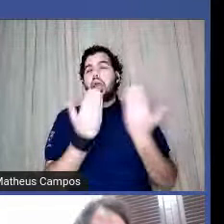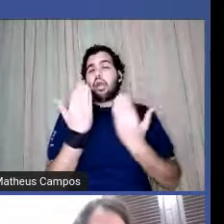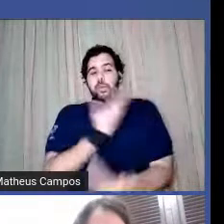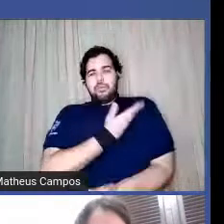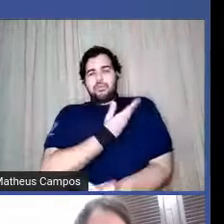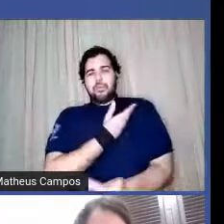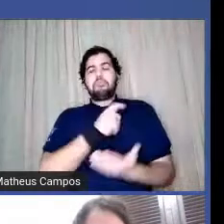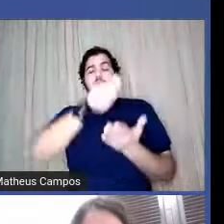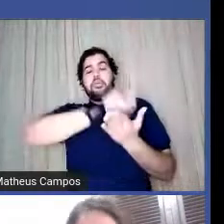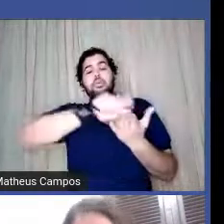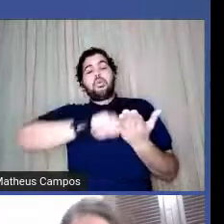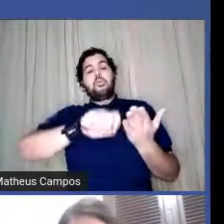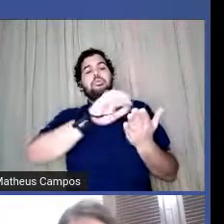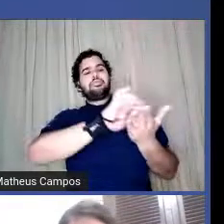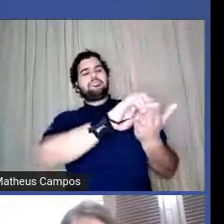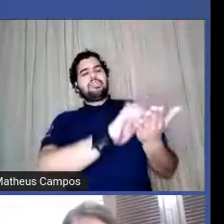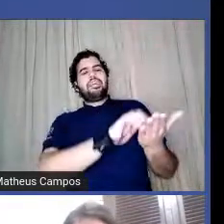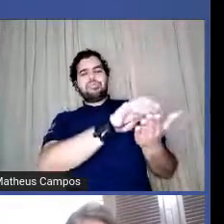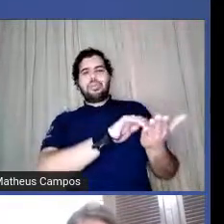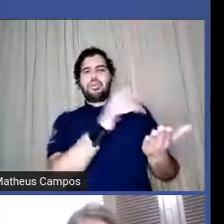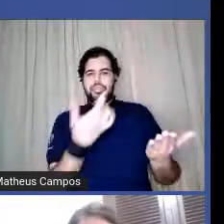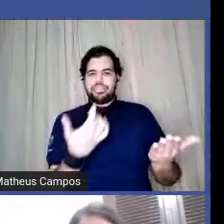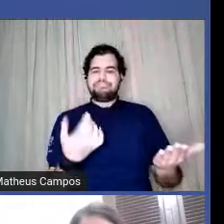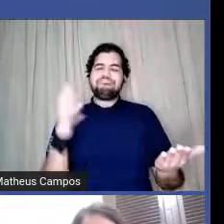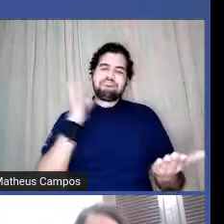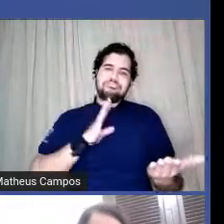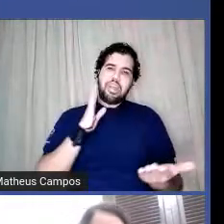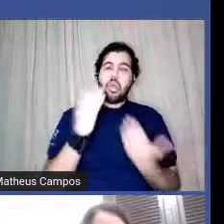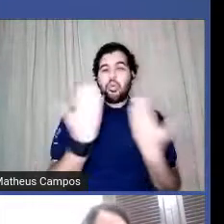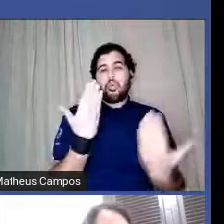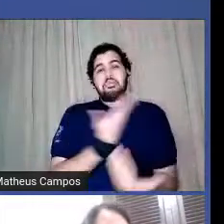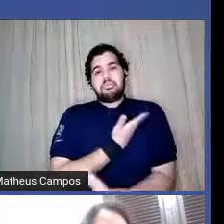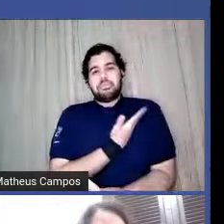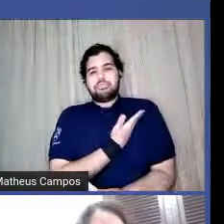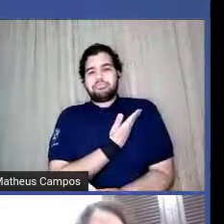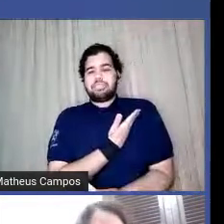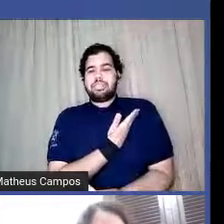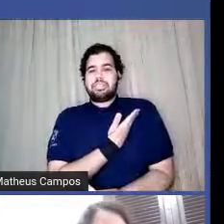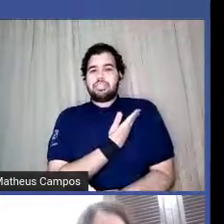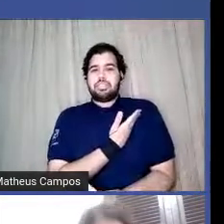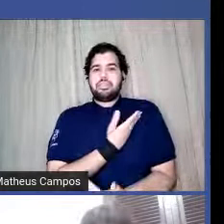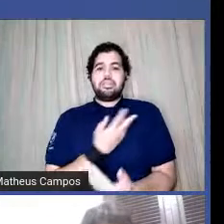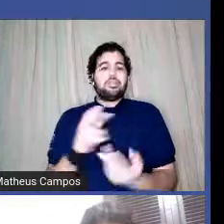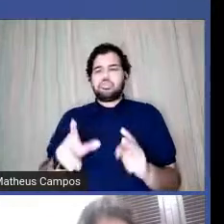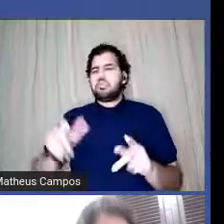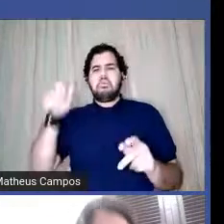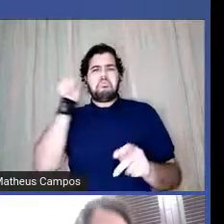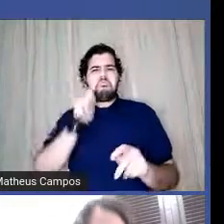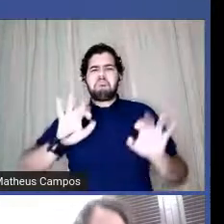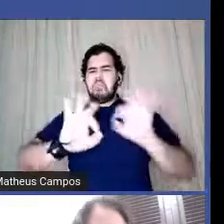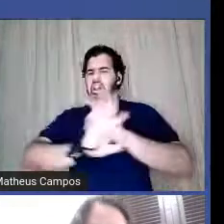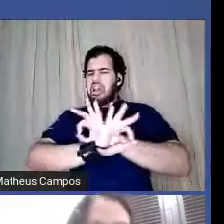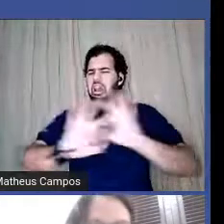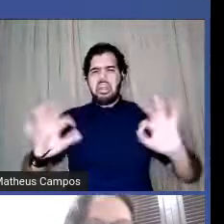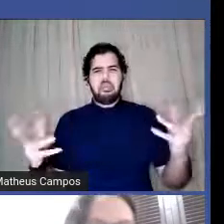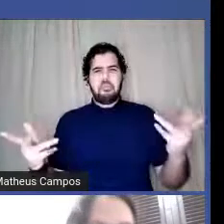bloco de notas do celular. Ai, gente, só uma olhada maravilhosa aqui, pode continuar.